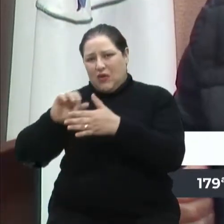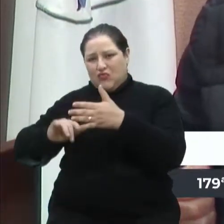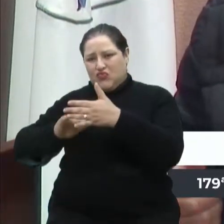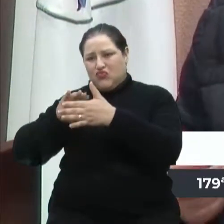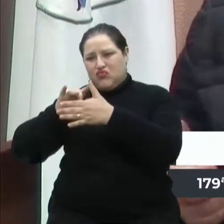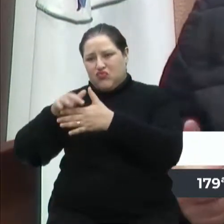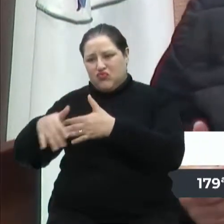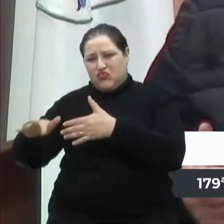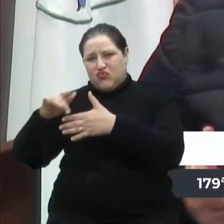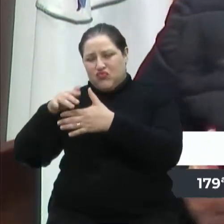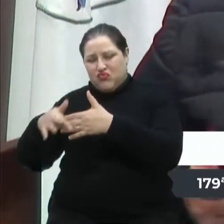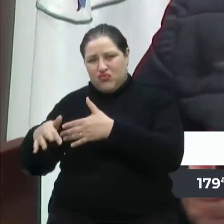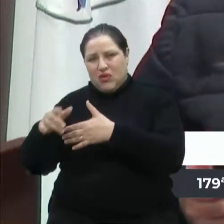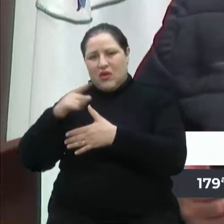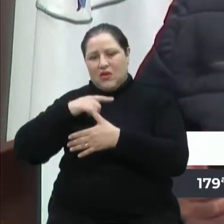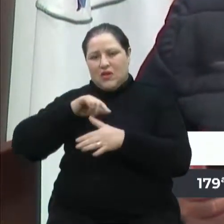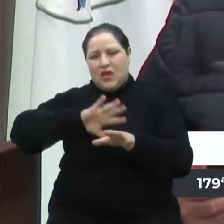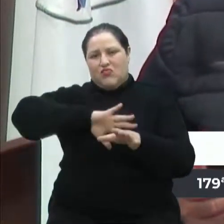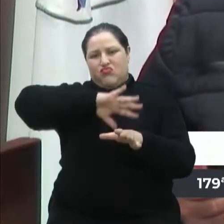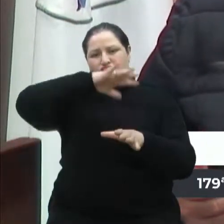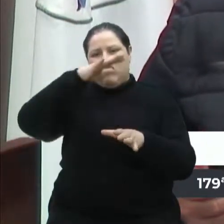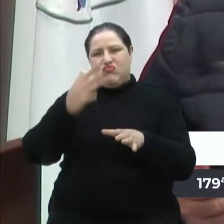utilizamos a água.